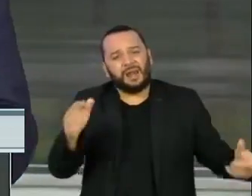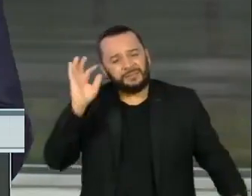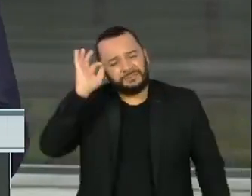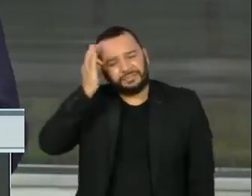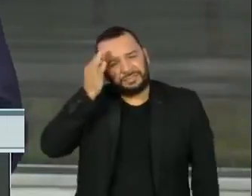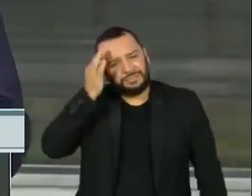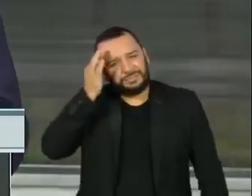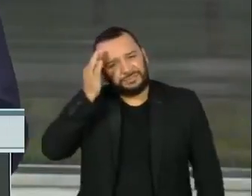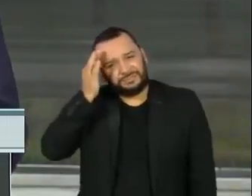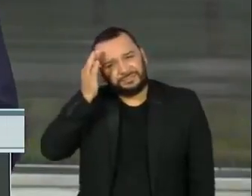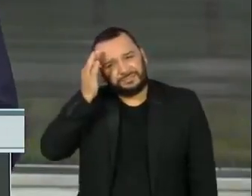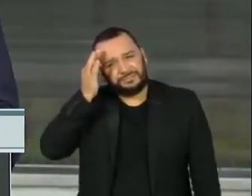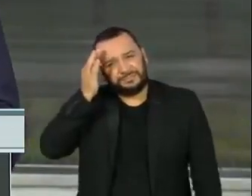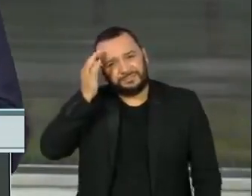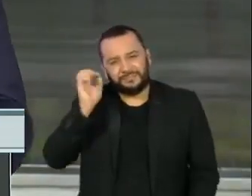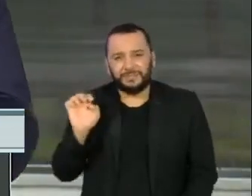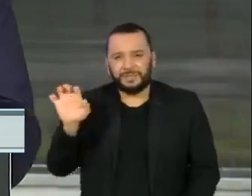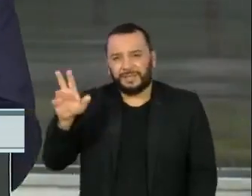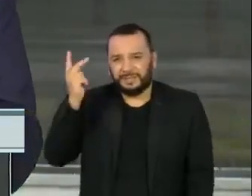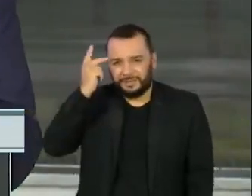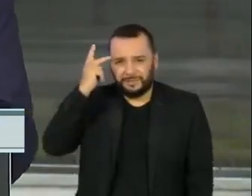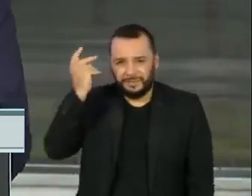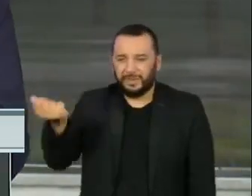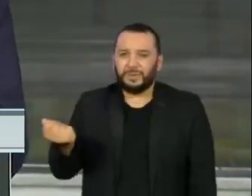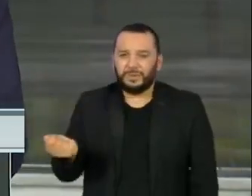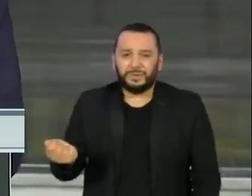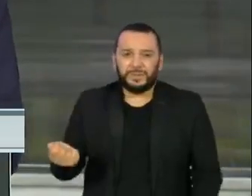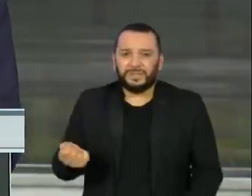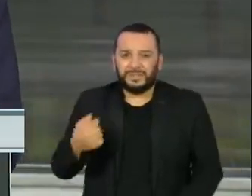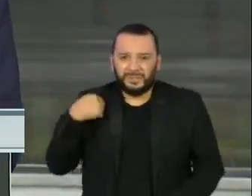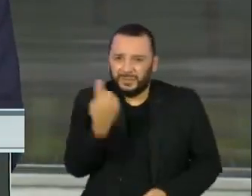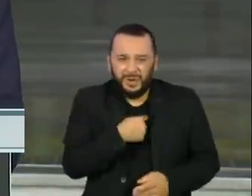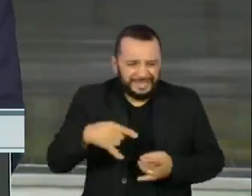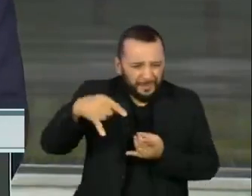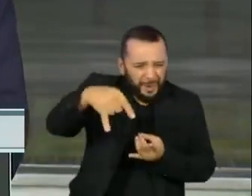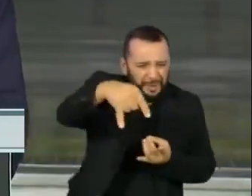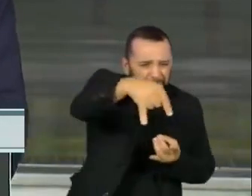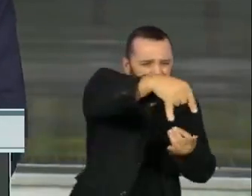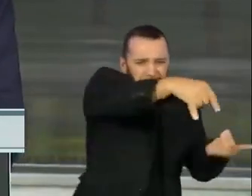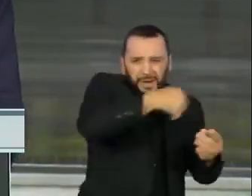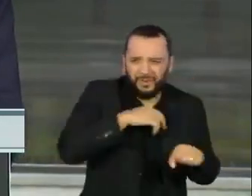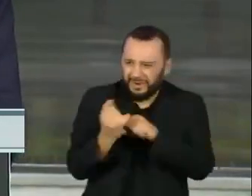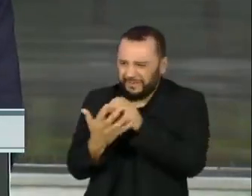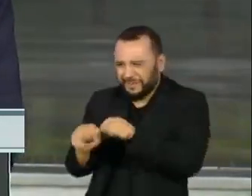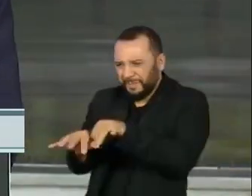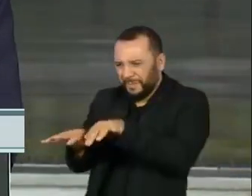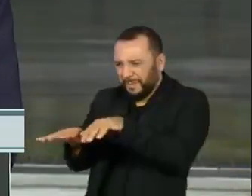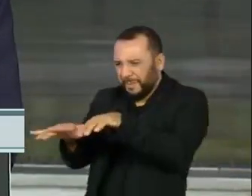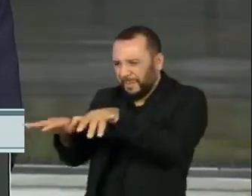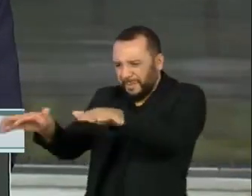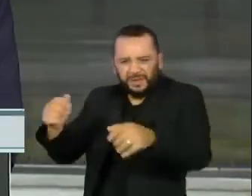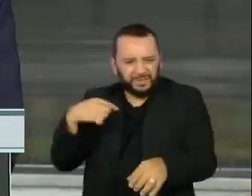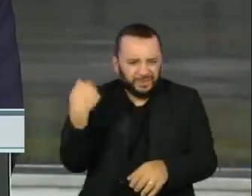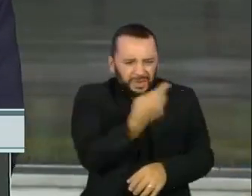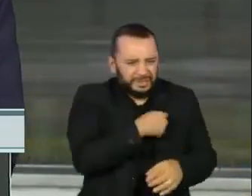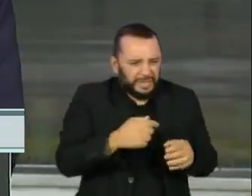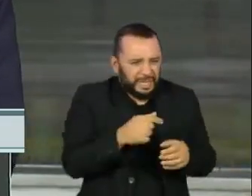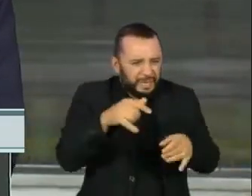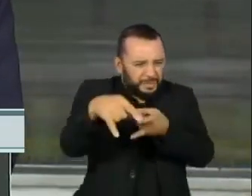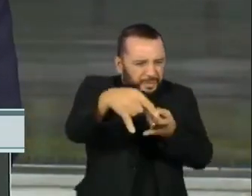essa circunstância numa corrida, a corrida com leitos e a corrida do vírus. Precisamos de mais vacinas.